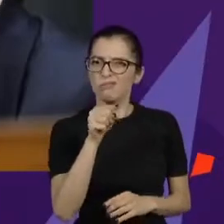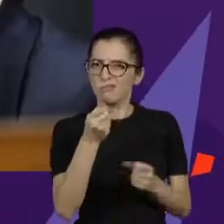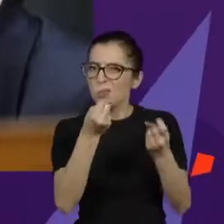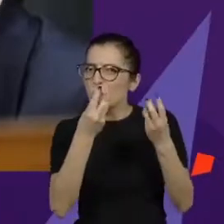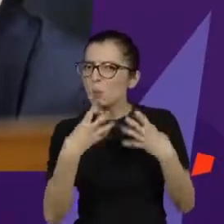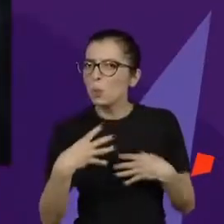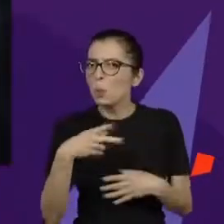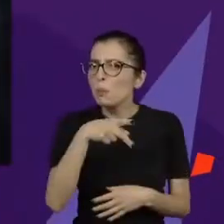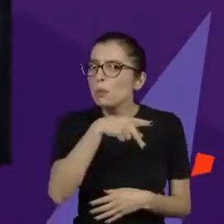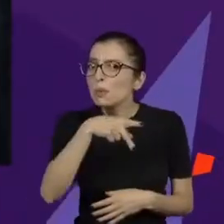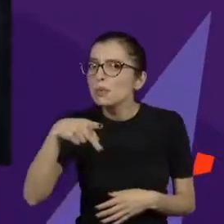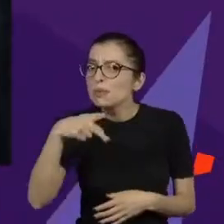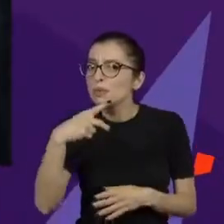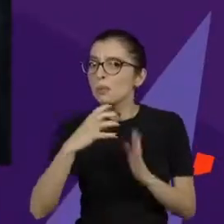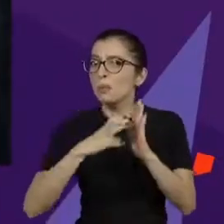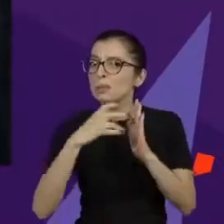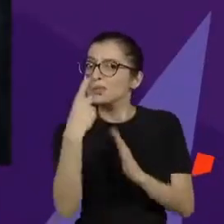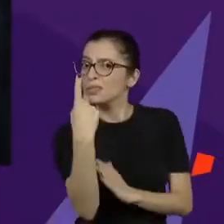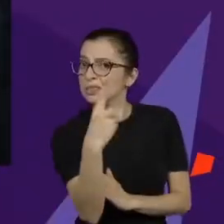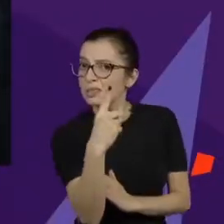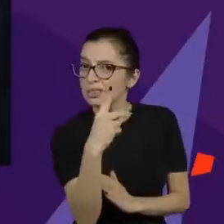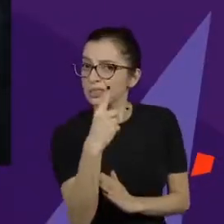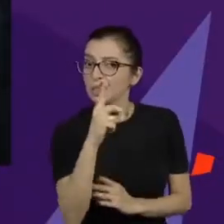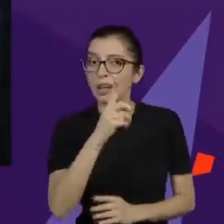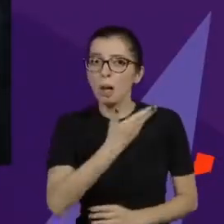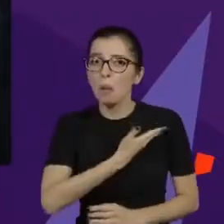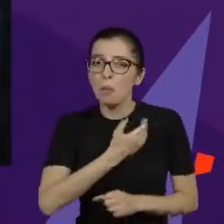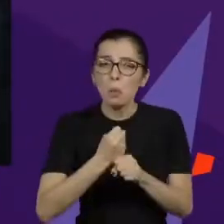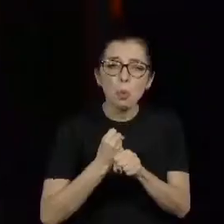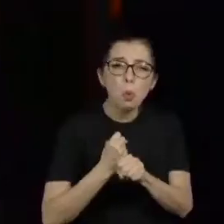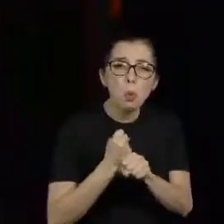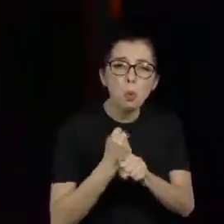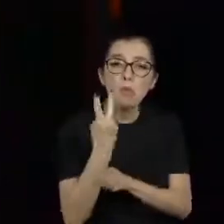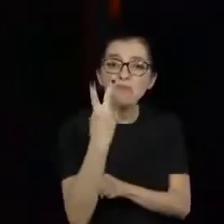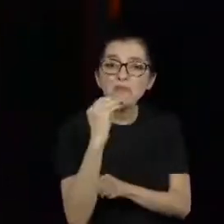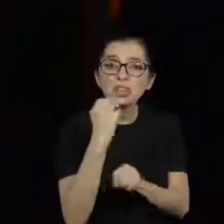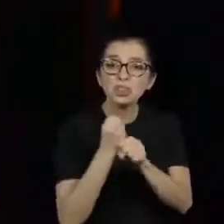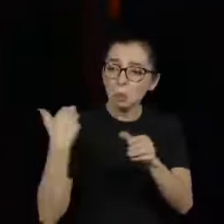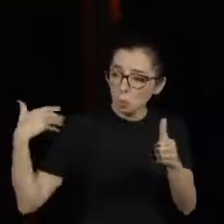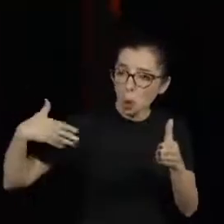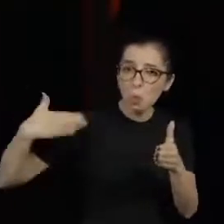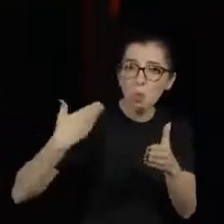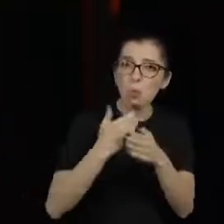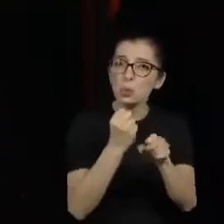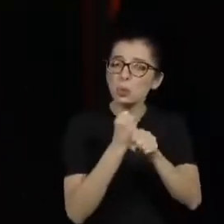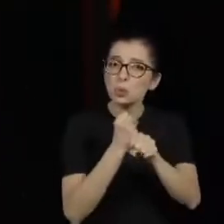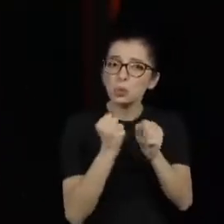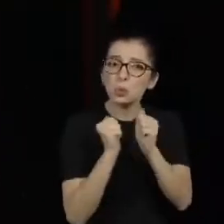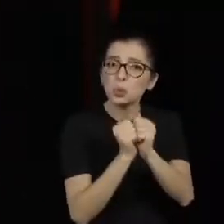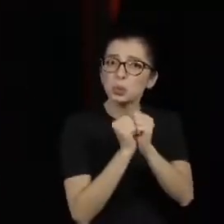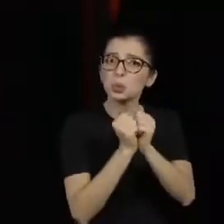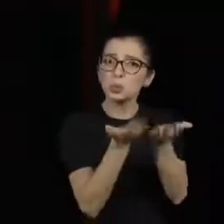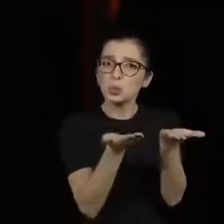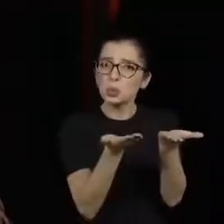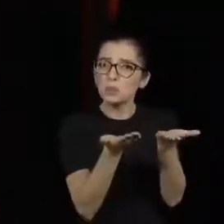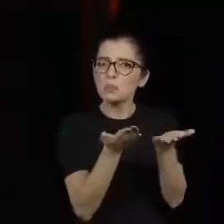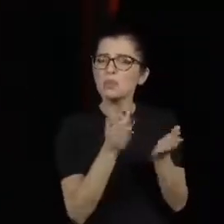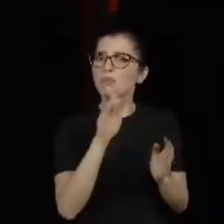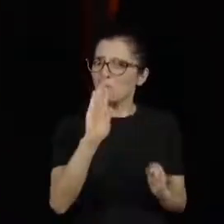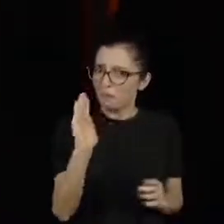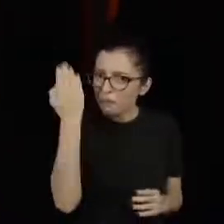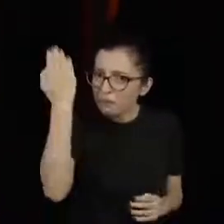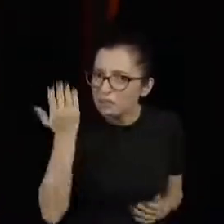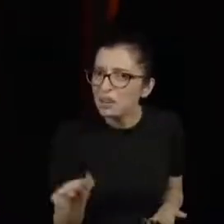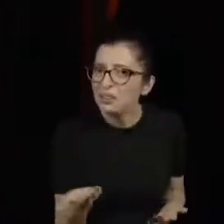que foi um amigo de 20 anos entregou na bandeja a minha cabeça ao Planalto. Como é a